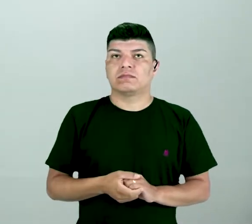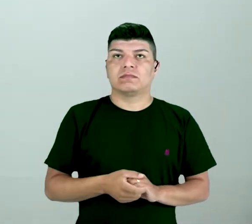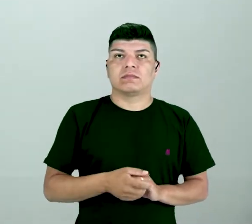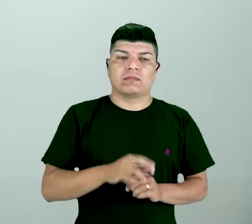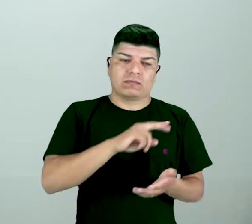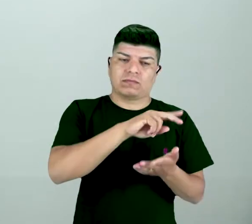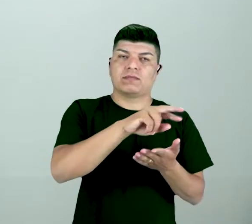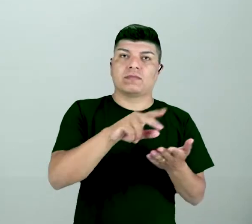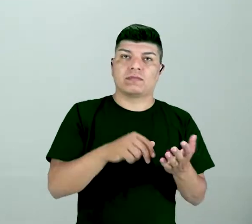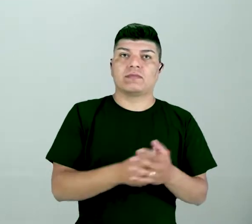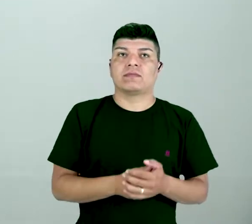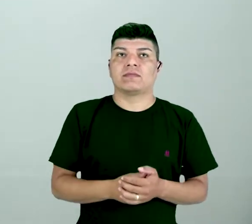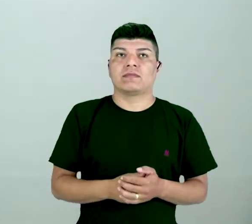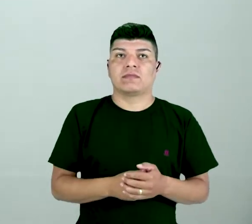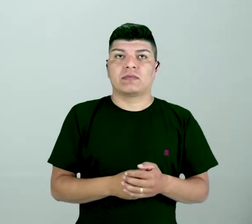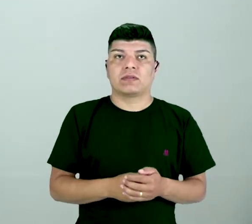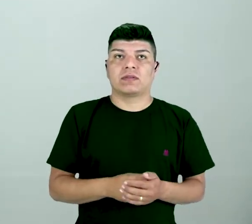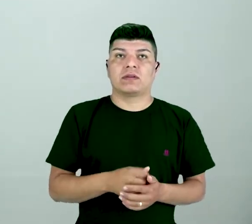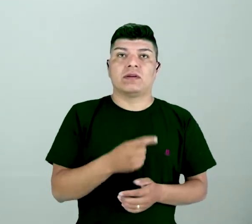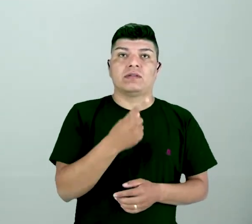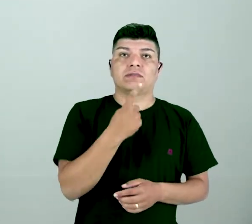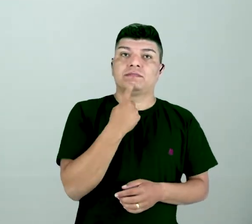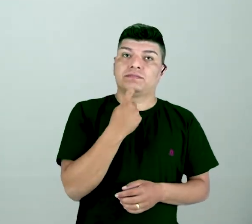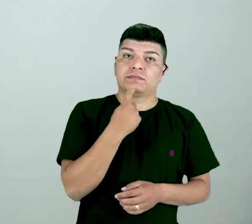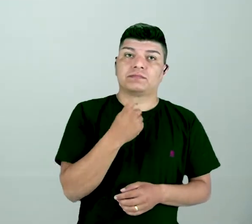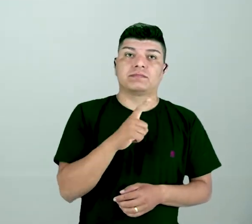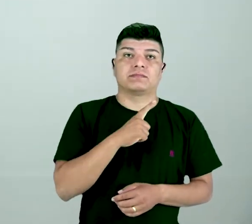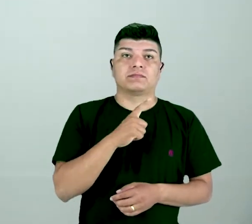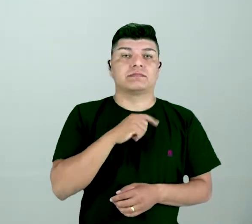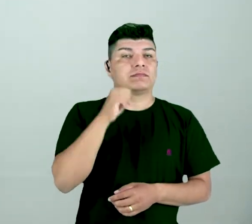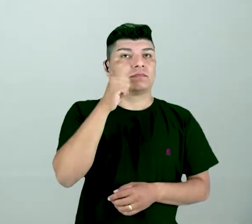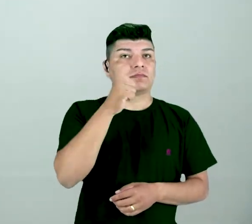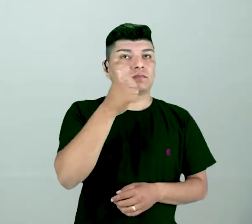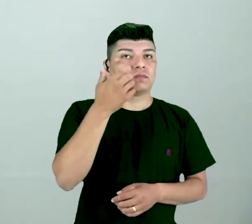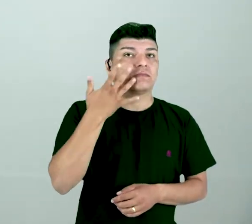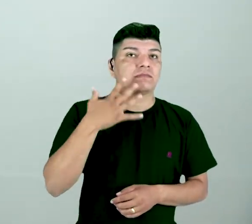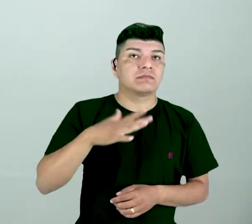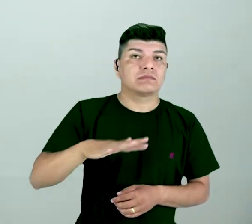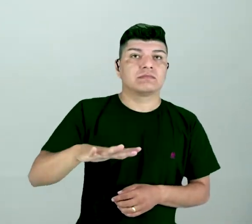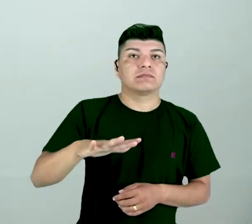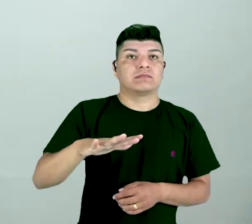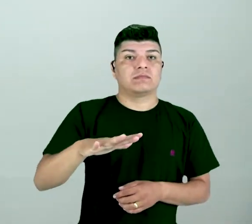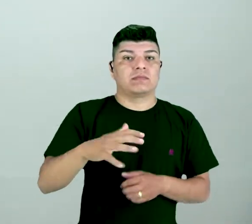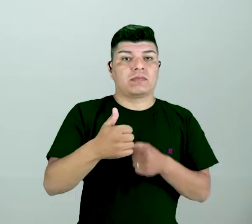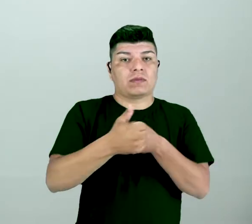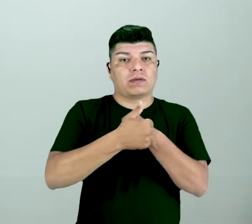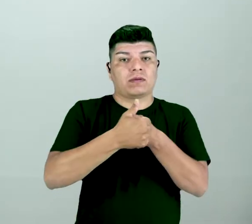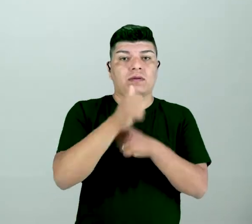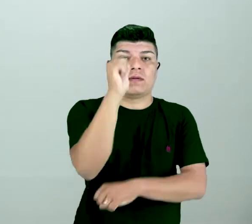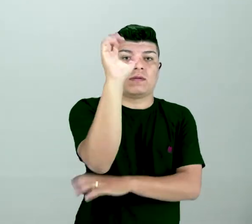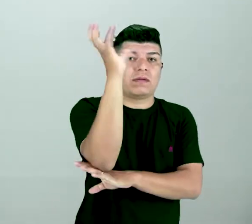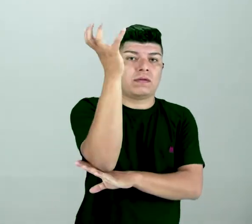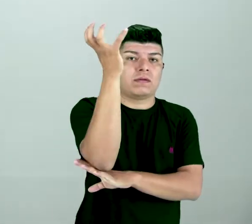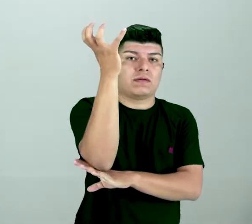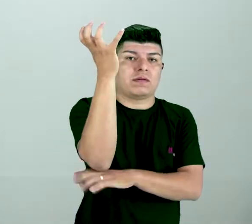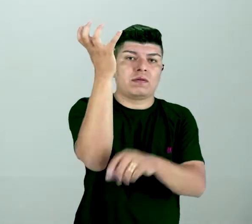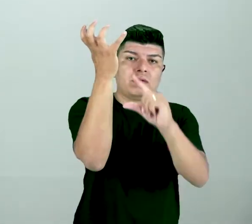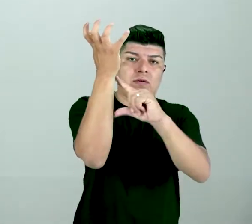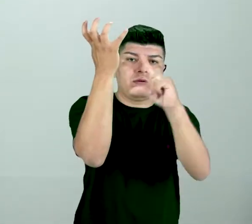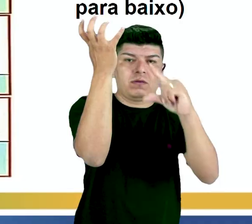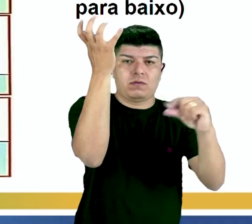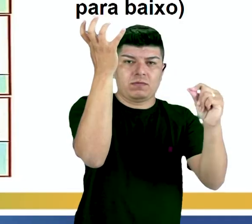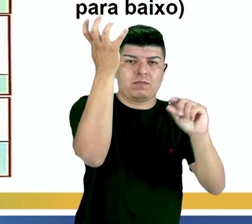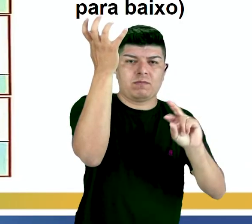situações. No primeiro quadrinho, nós temos aí uma garota que ela está próxima de uma árvore com várias folhas.